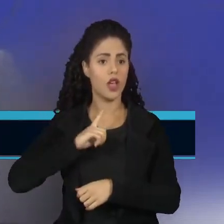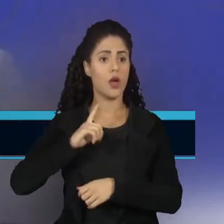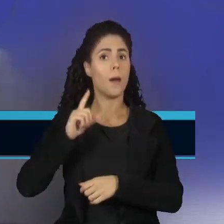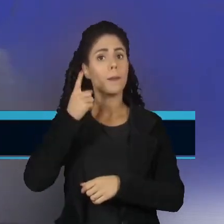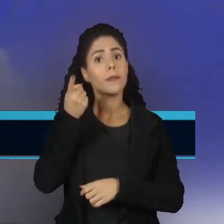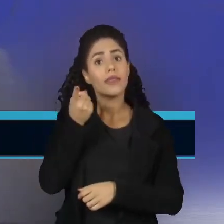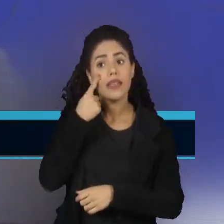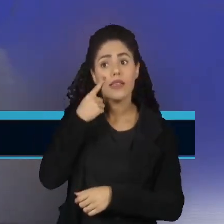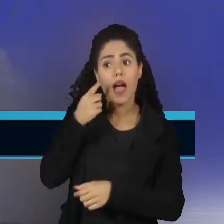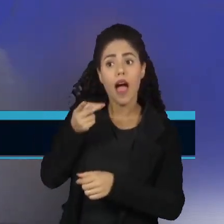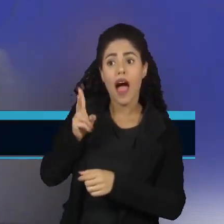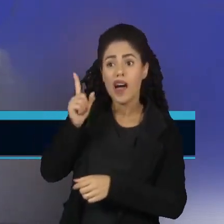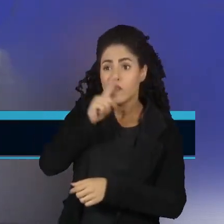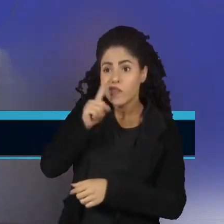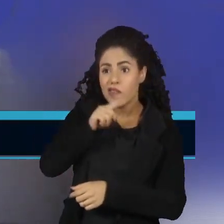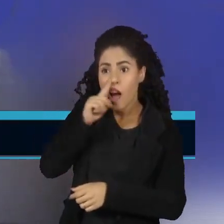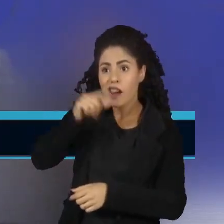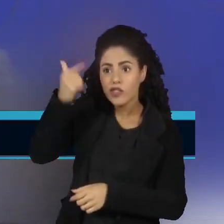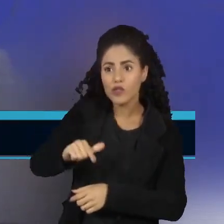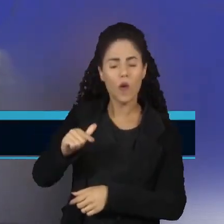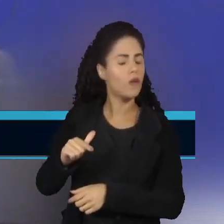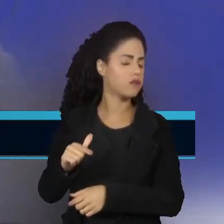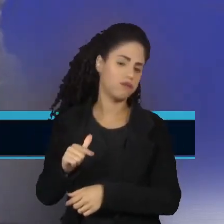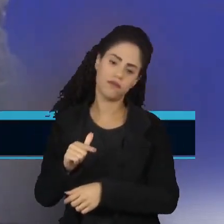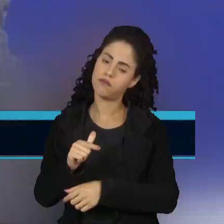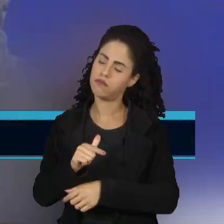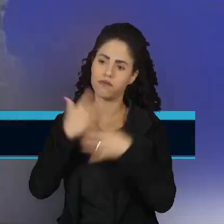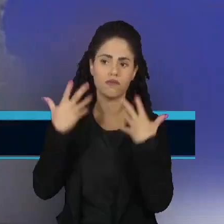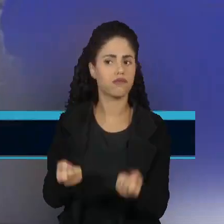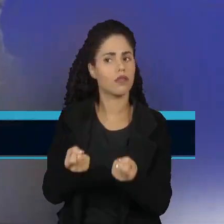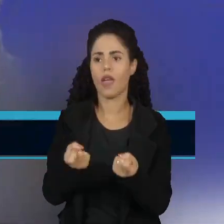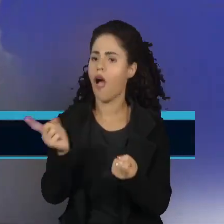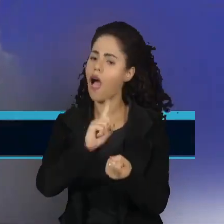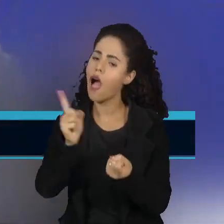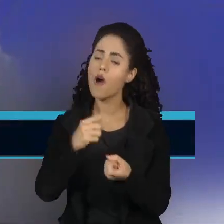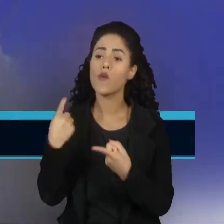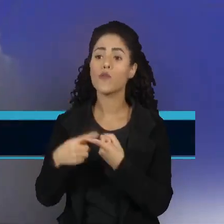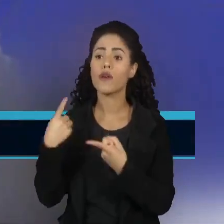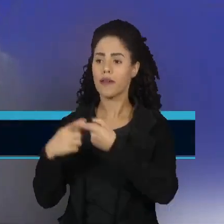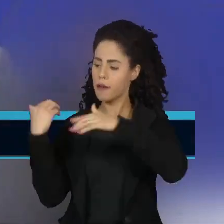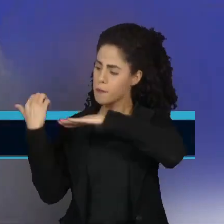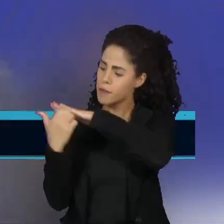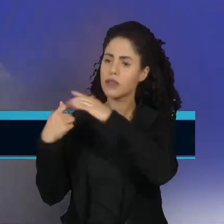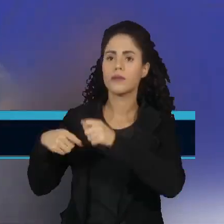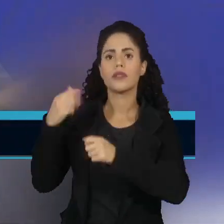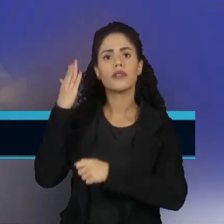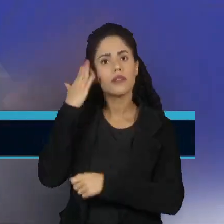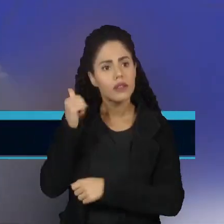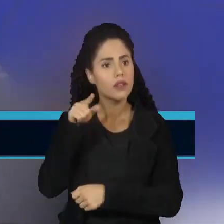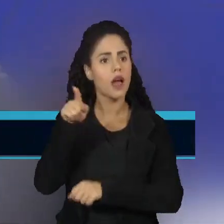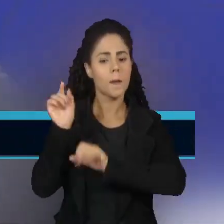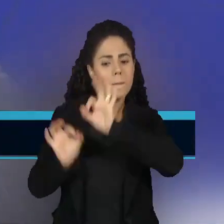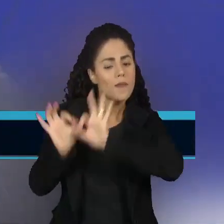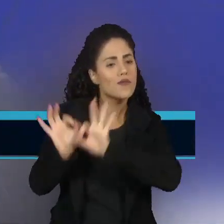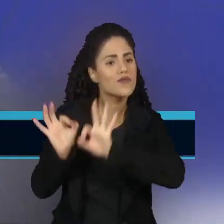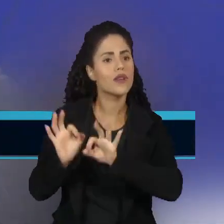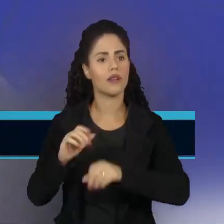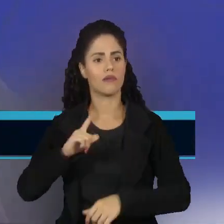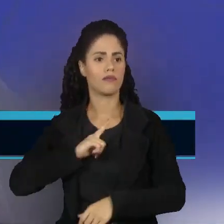as mesmas falhas não se configurem, para que, de fato, a empresa construa um plano